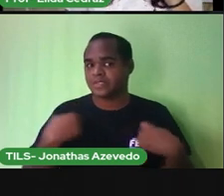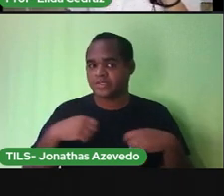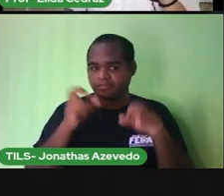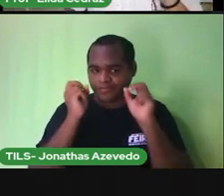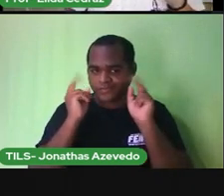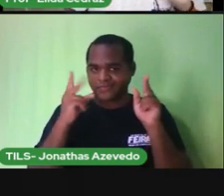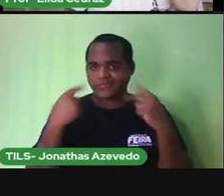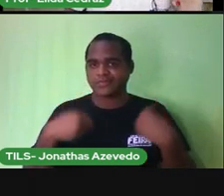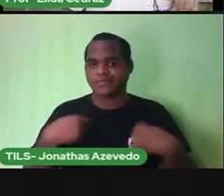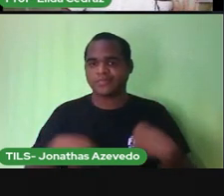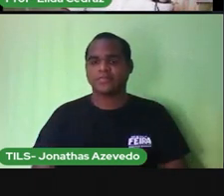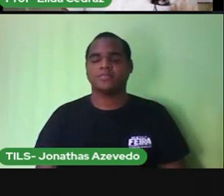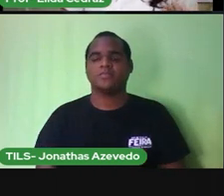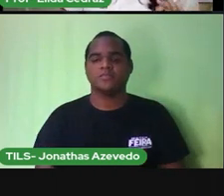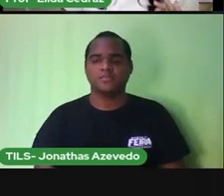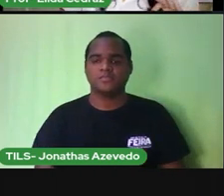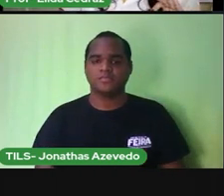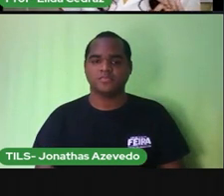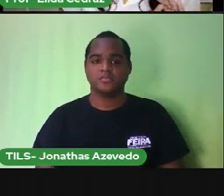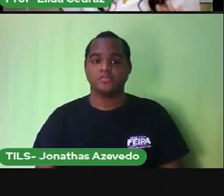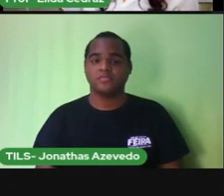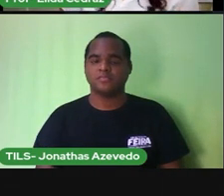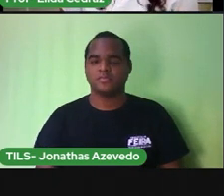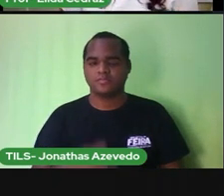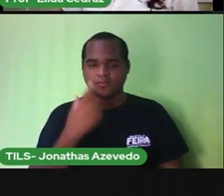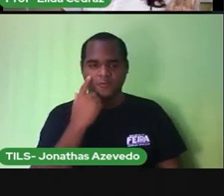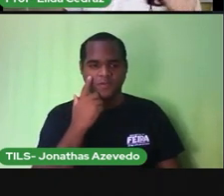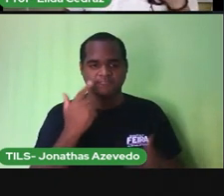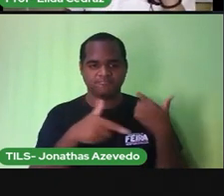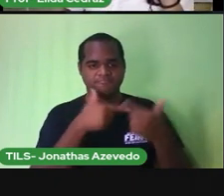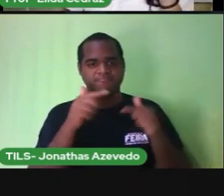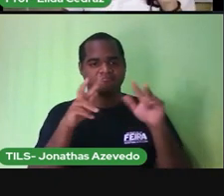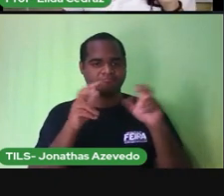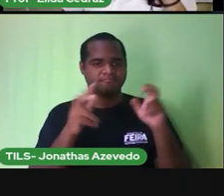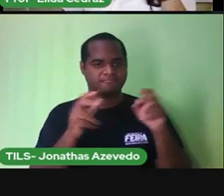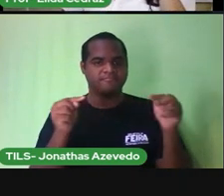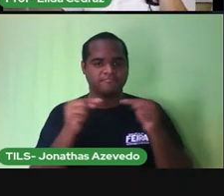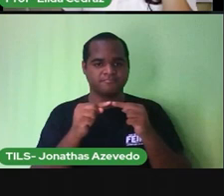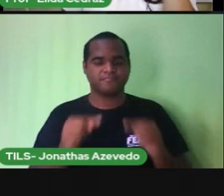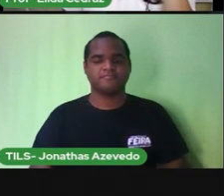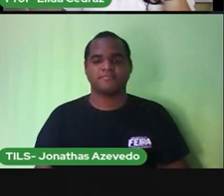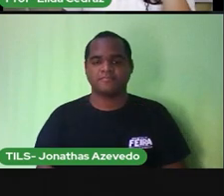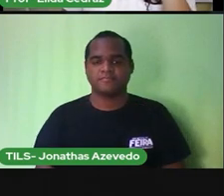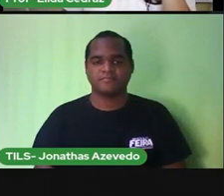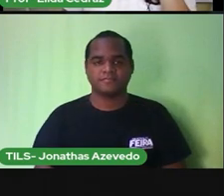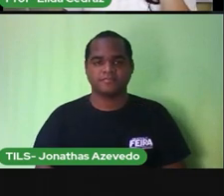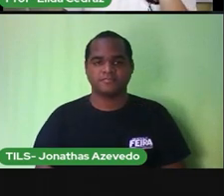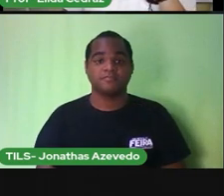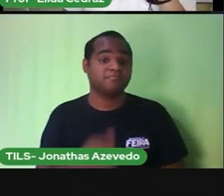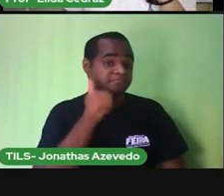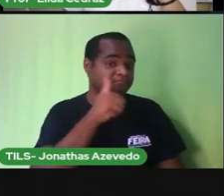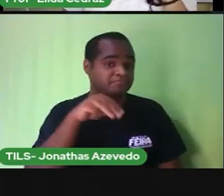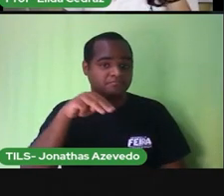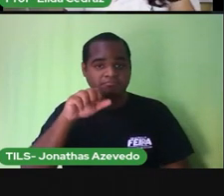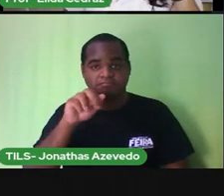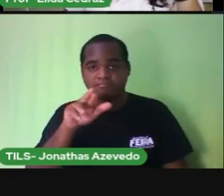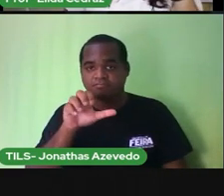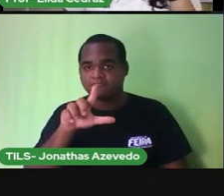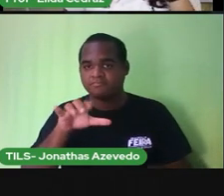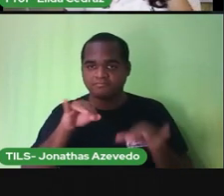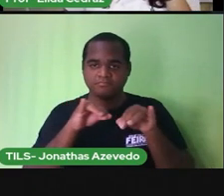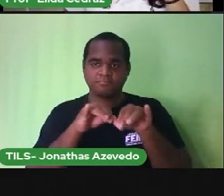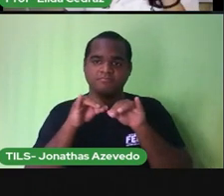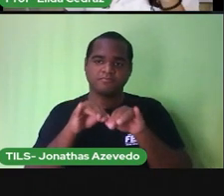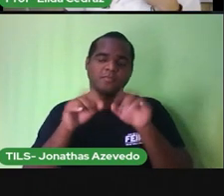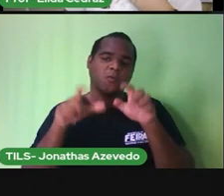essas coisas vamos praticar o tema olha só Marli foi ao mercado para